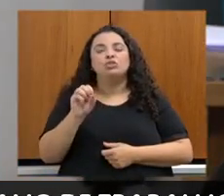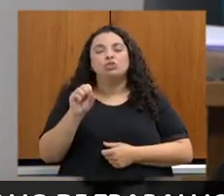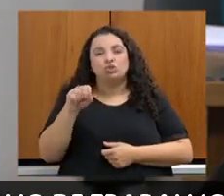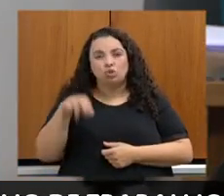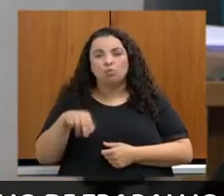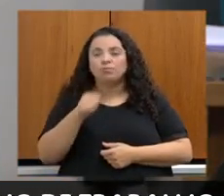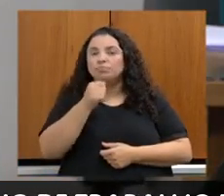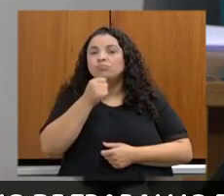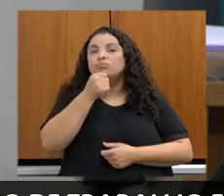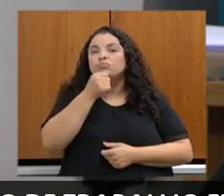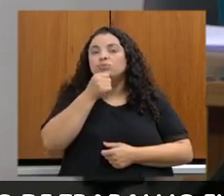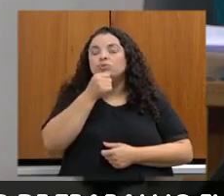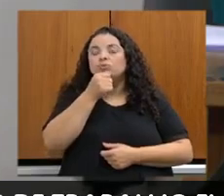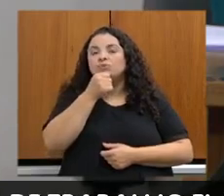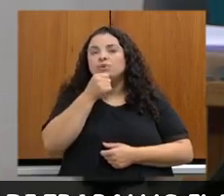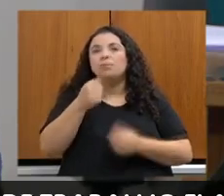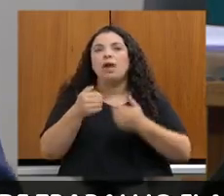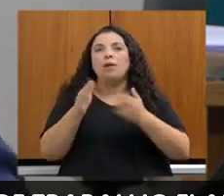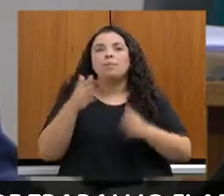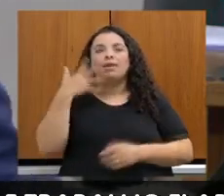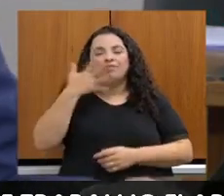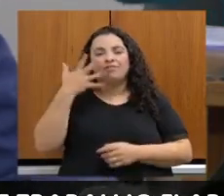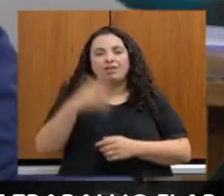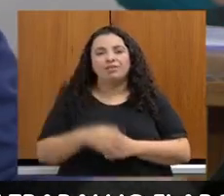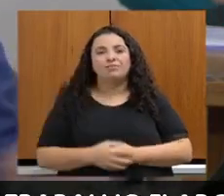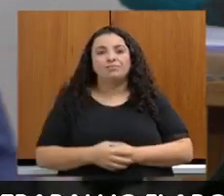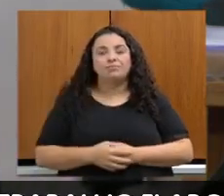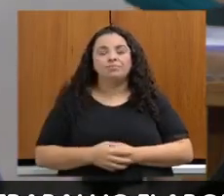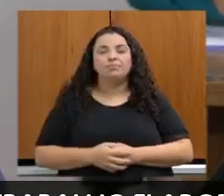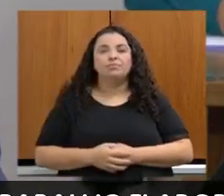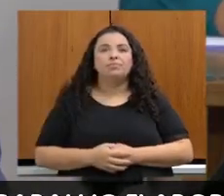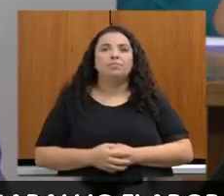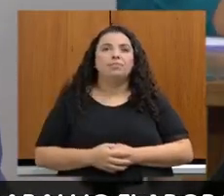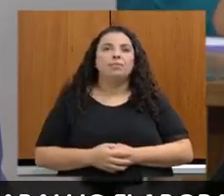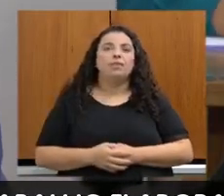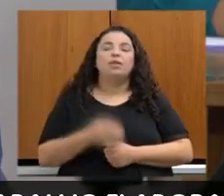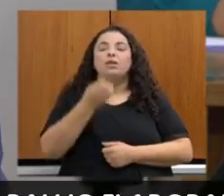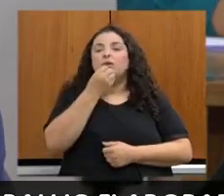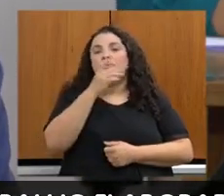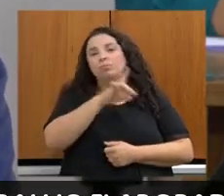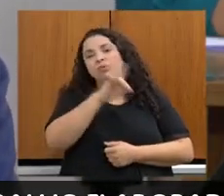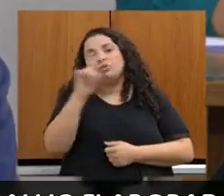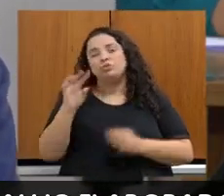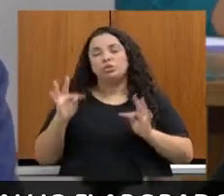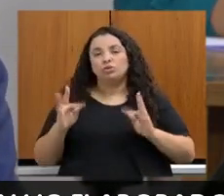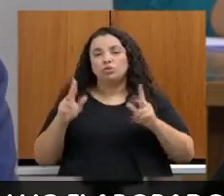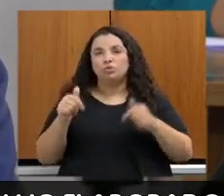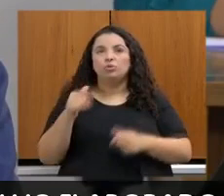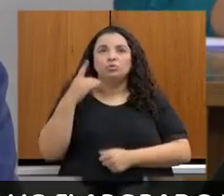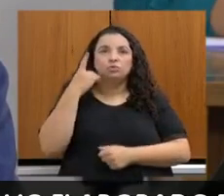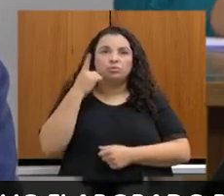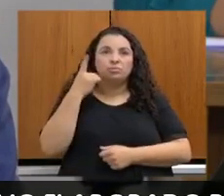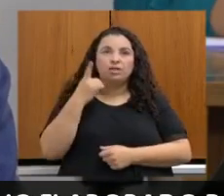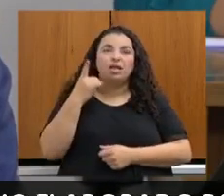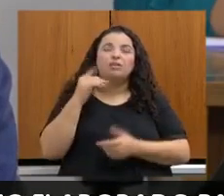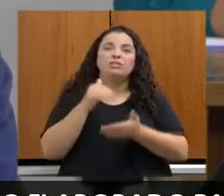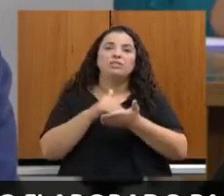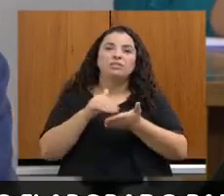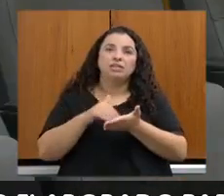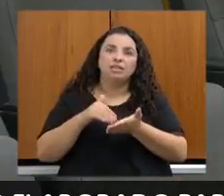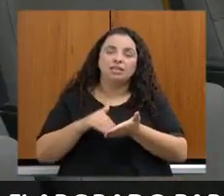microfone. O senhor tem a palavra. Bom dia a todos, deputado, secretário.